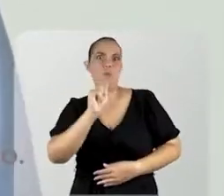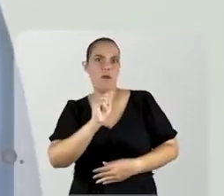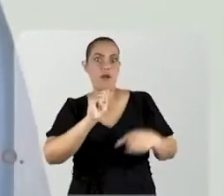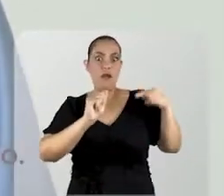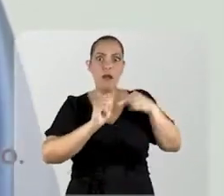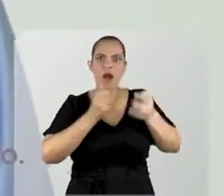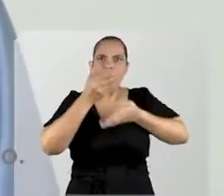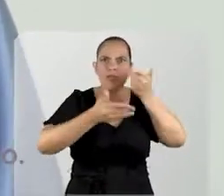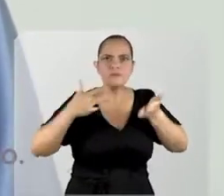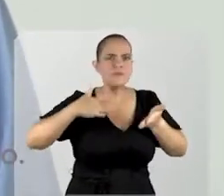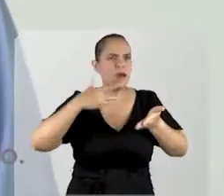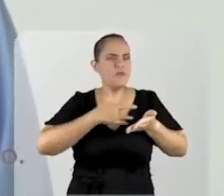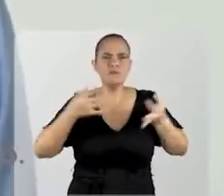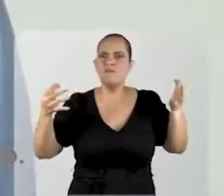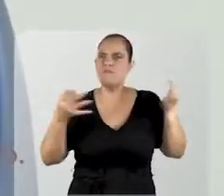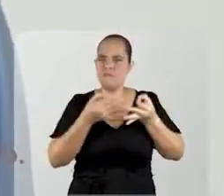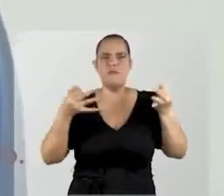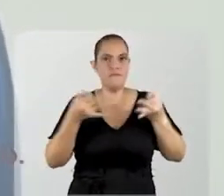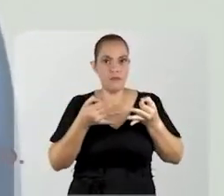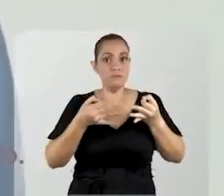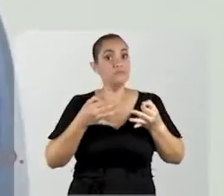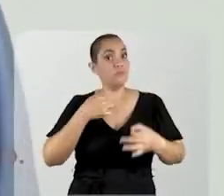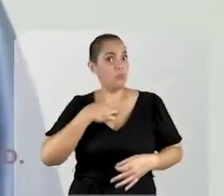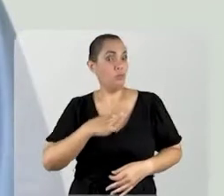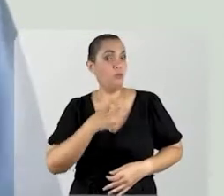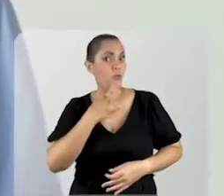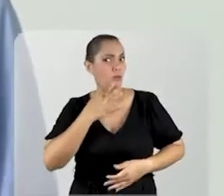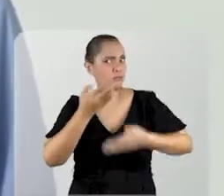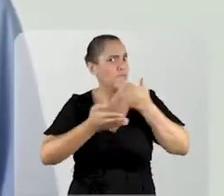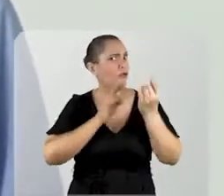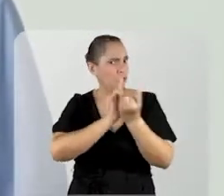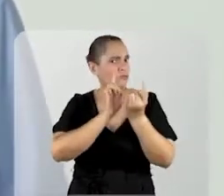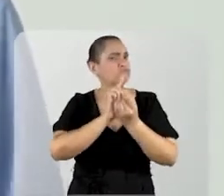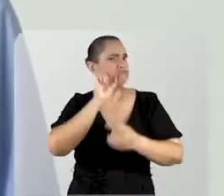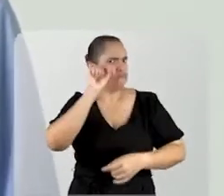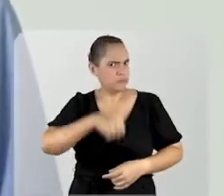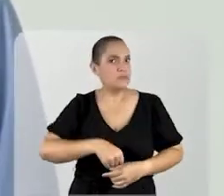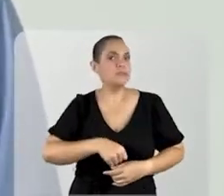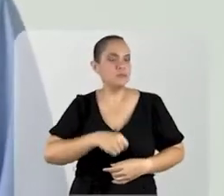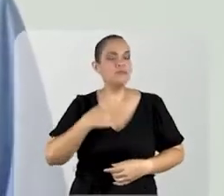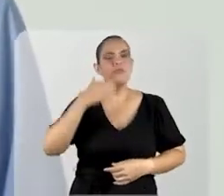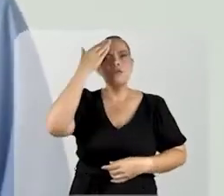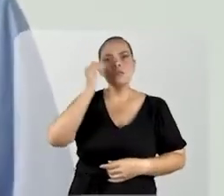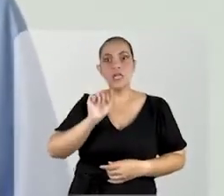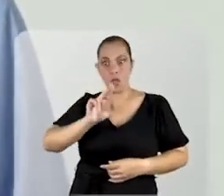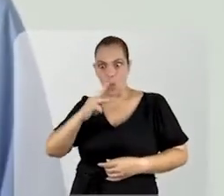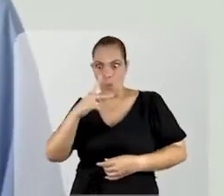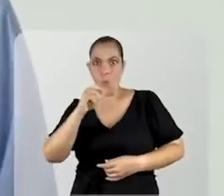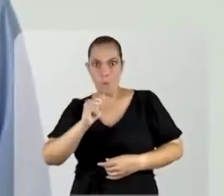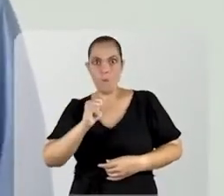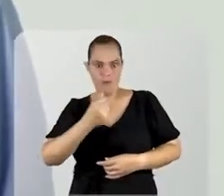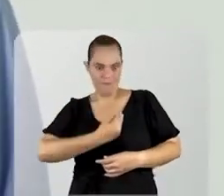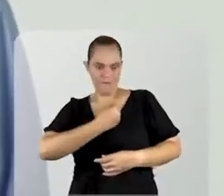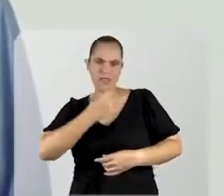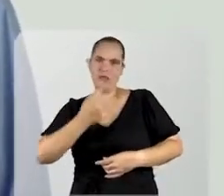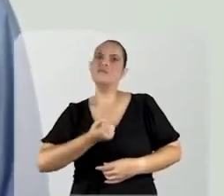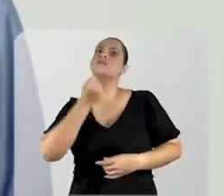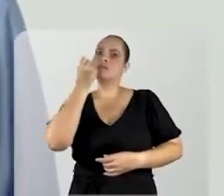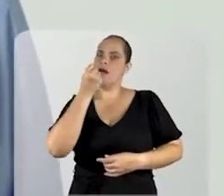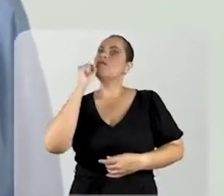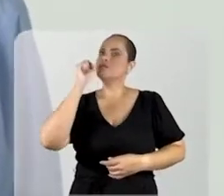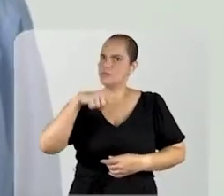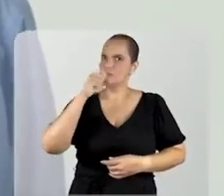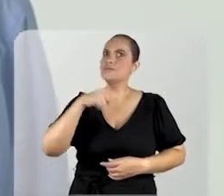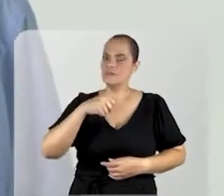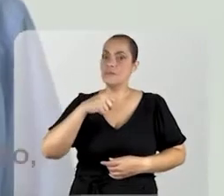que prestam excelentes serviços à população. Eu conheço o serviço e sei que as UPAs salvam